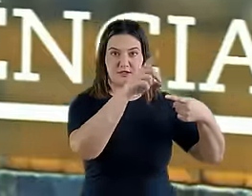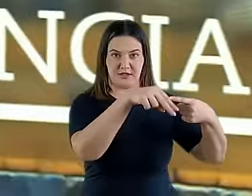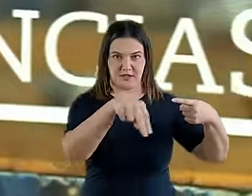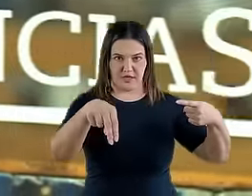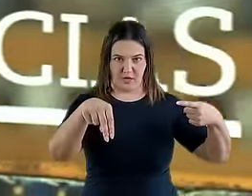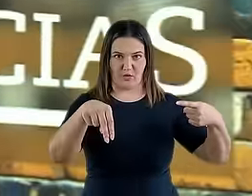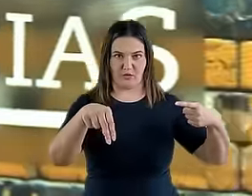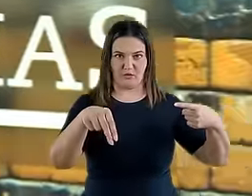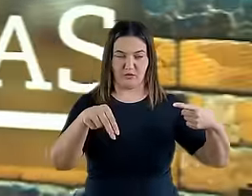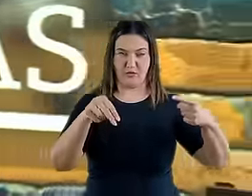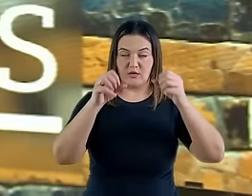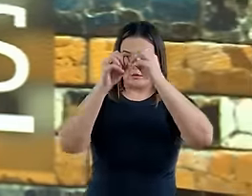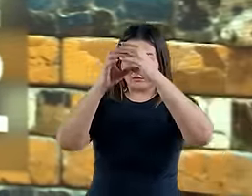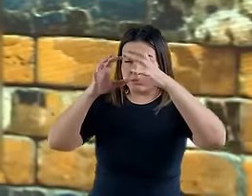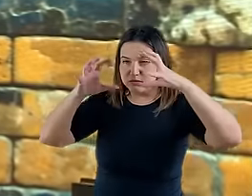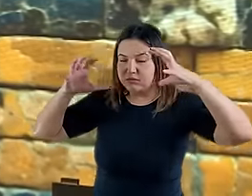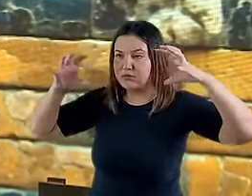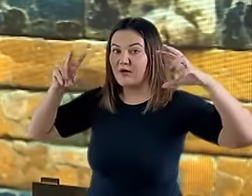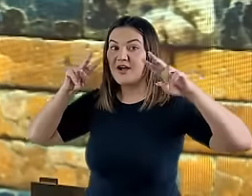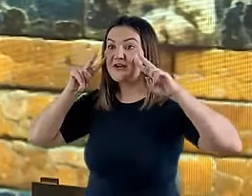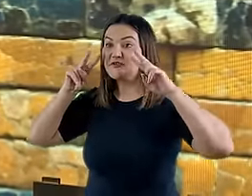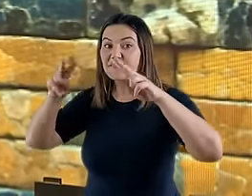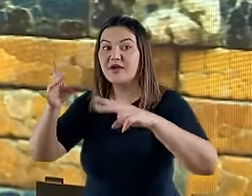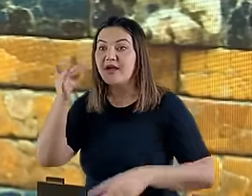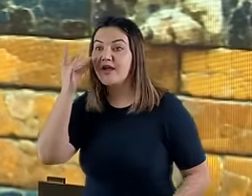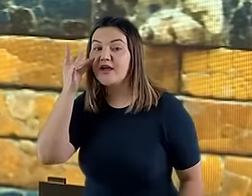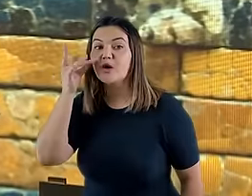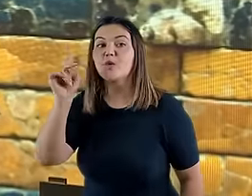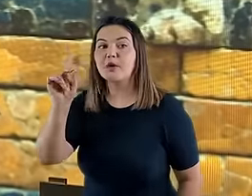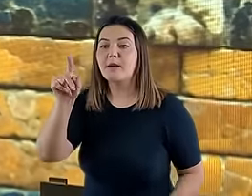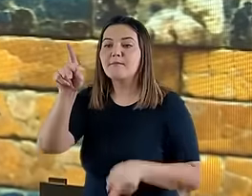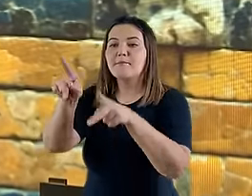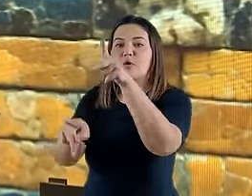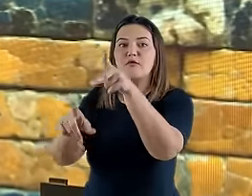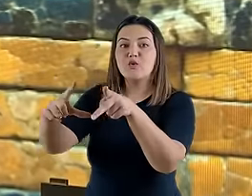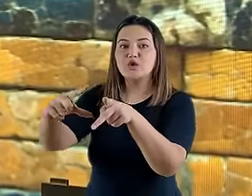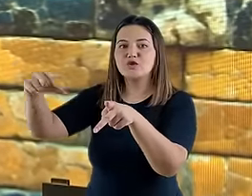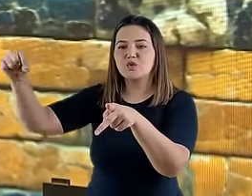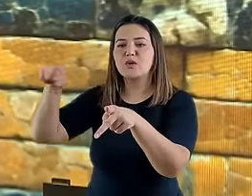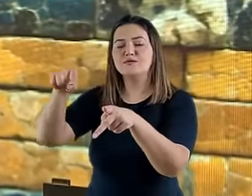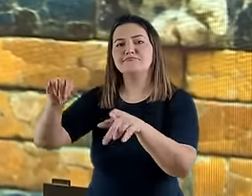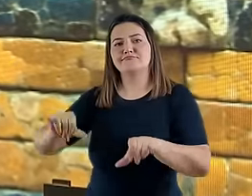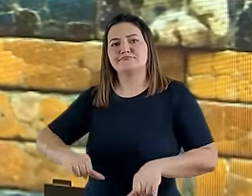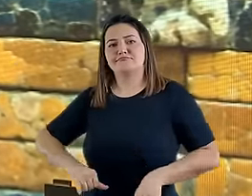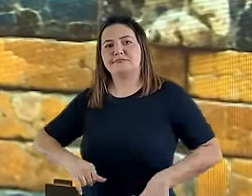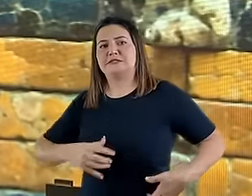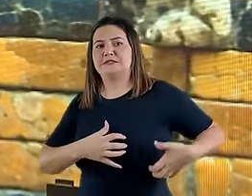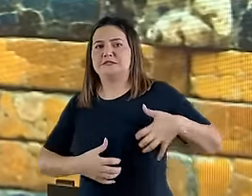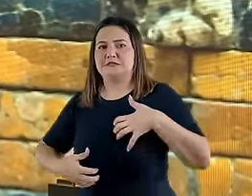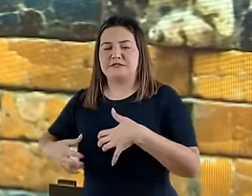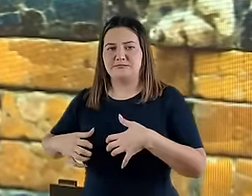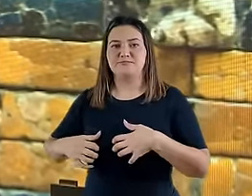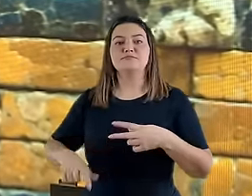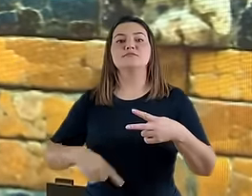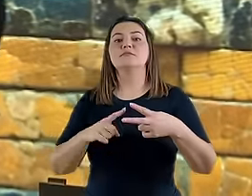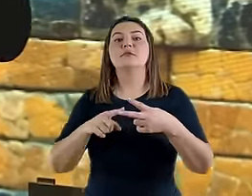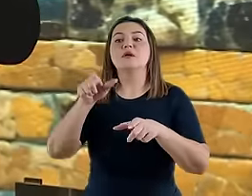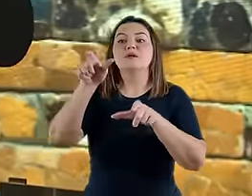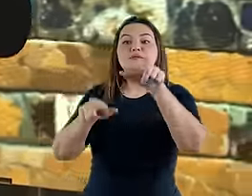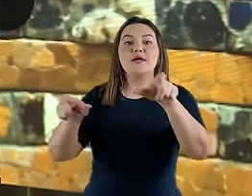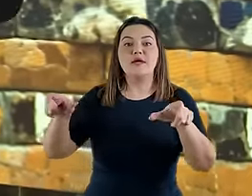profeta de Deus, que vê o povo eleito experimentando provações. E você tem também seres